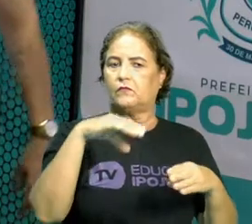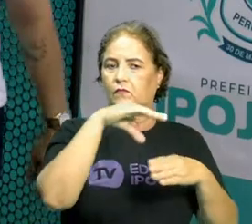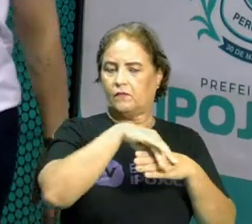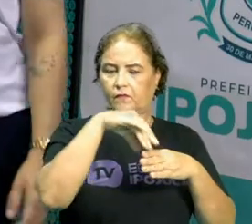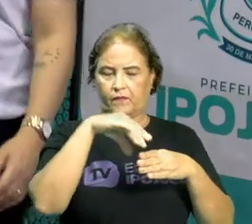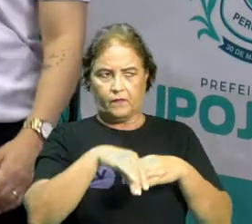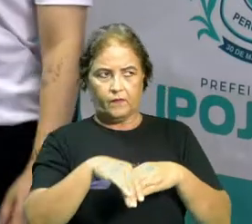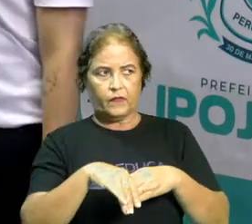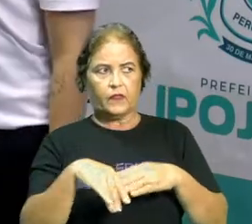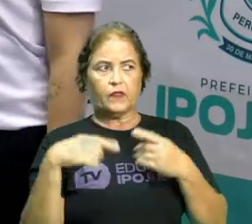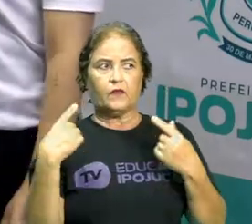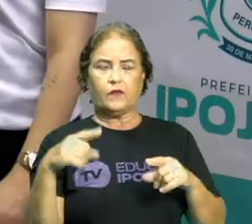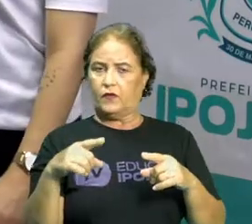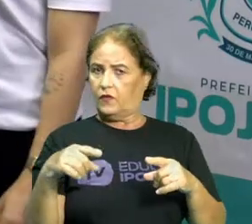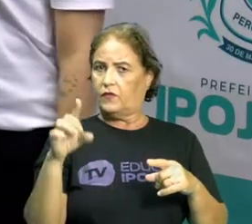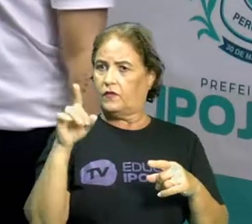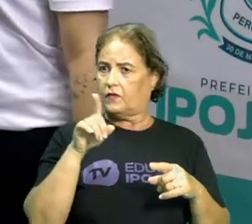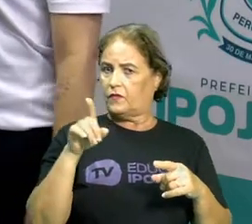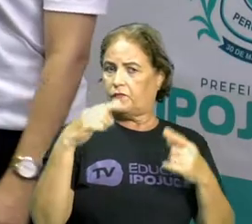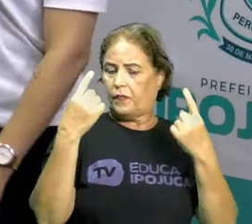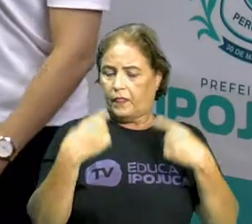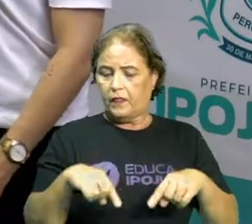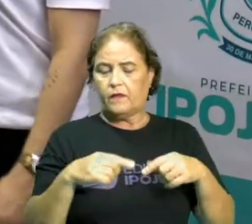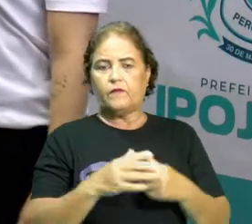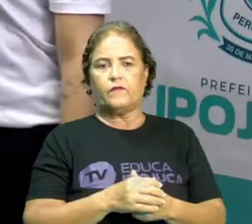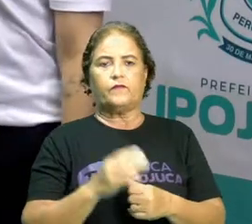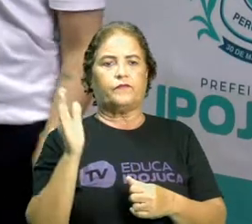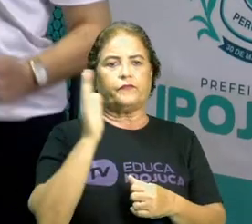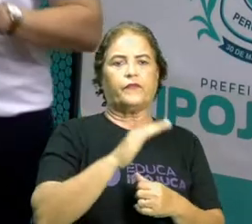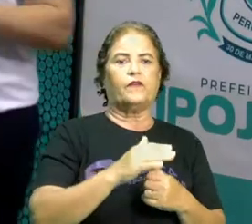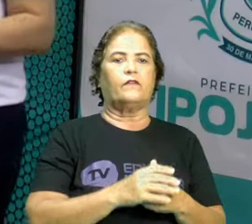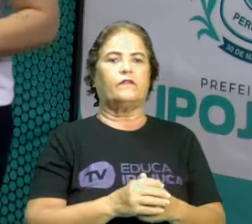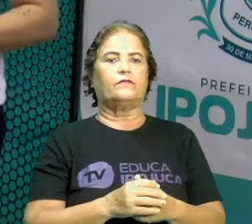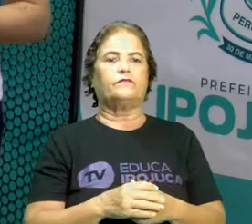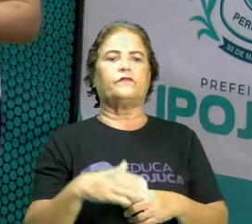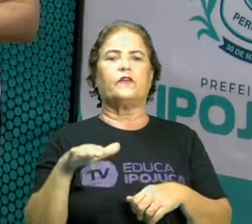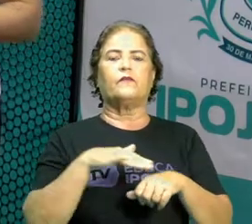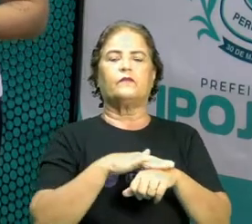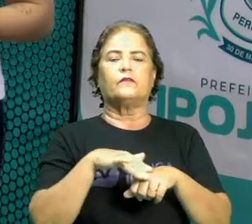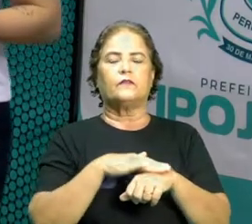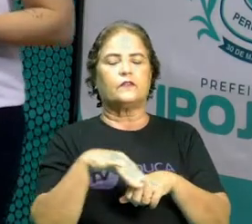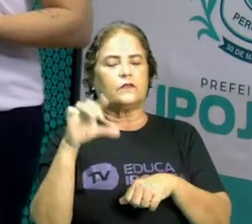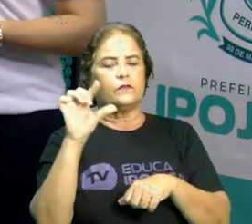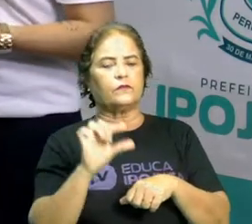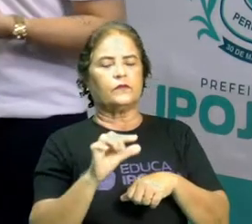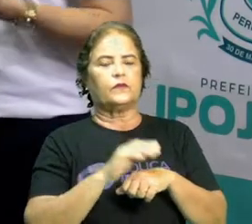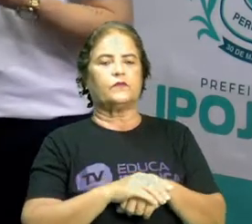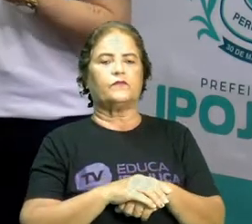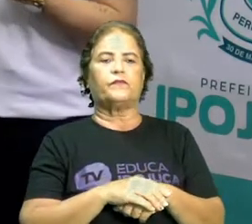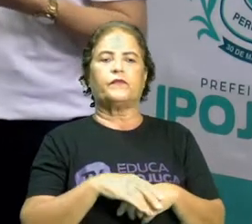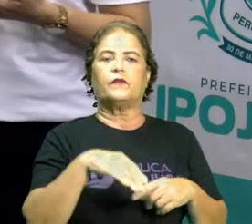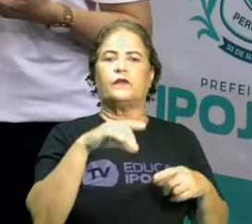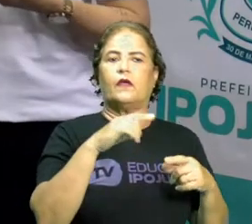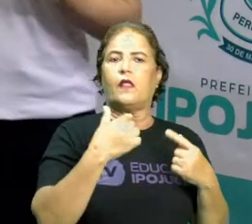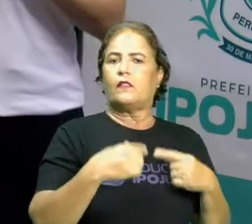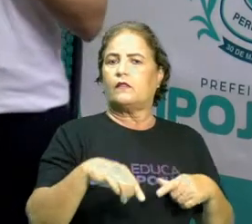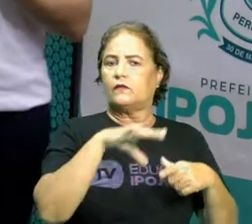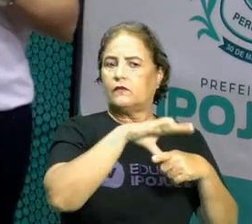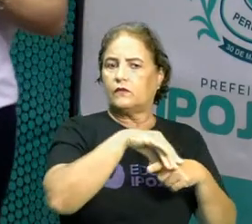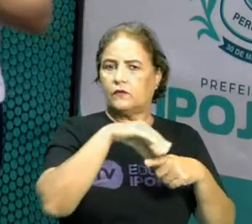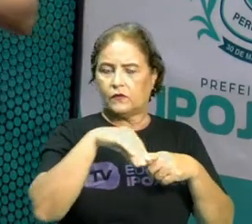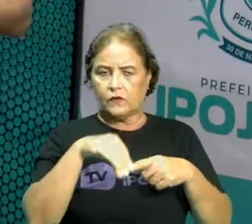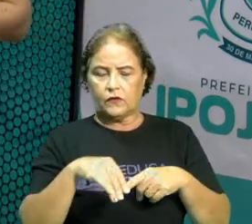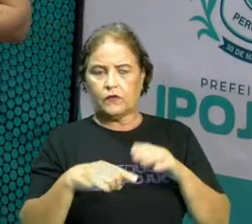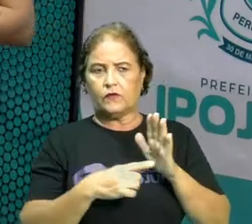aí, Já tá lançando aí o desafio. Vamos lá. Vamos conversar um pouco. A literatura de Cordel apresenta narrativas